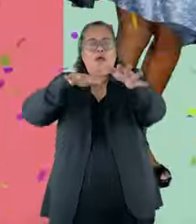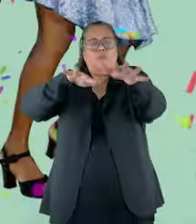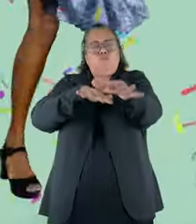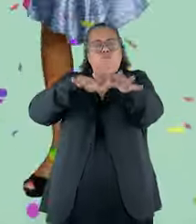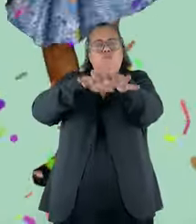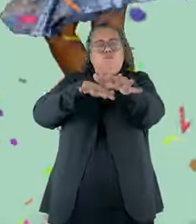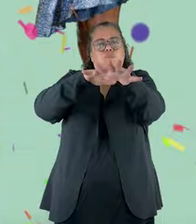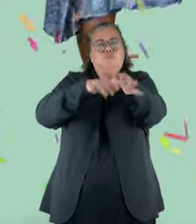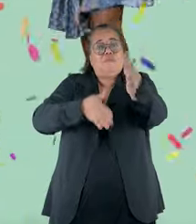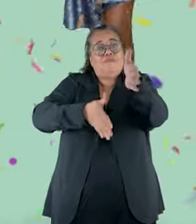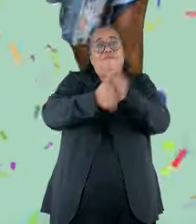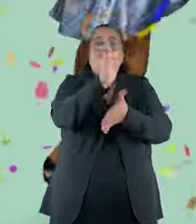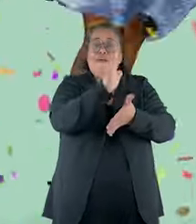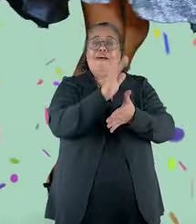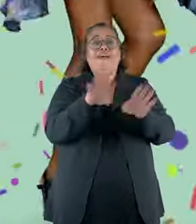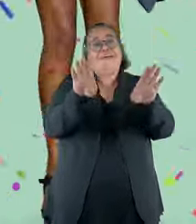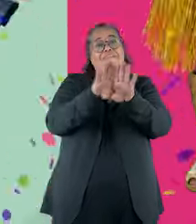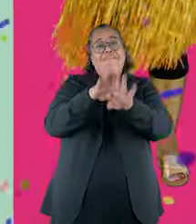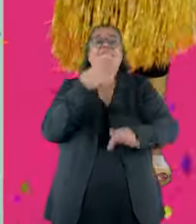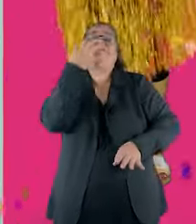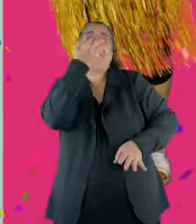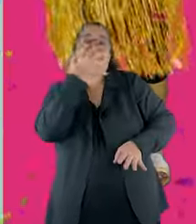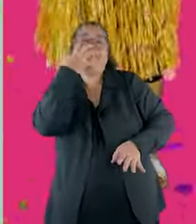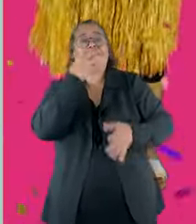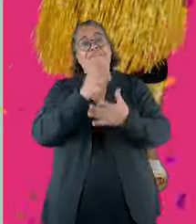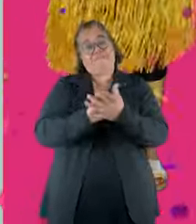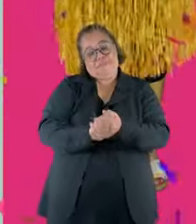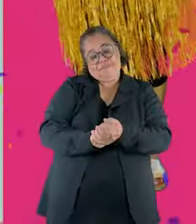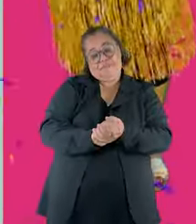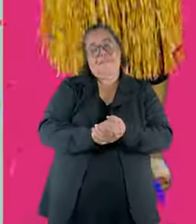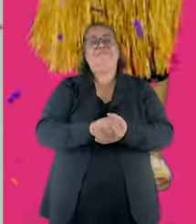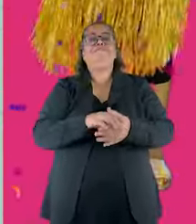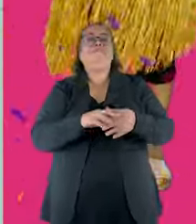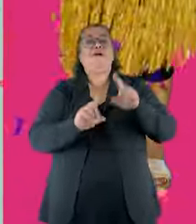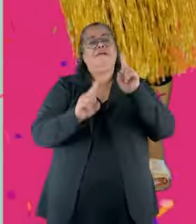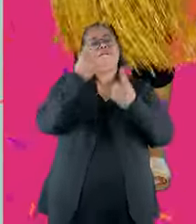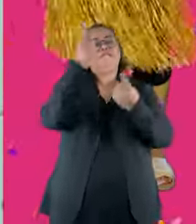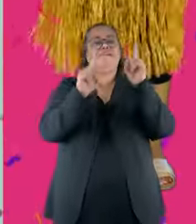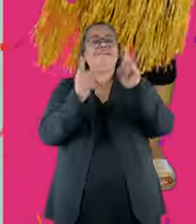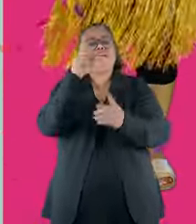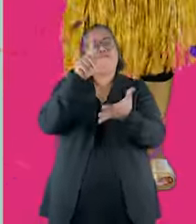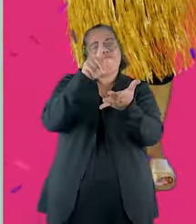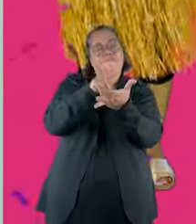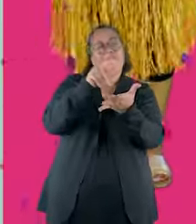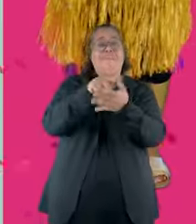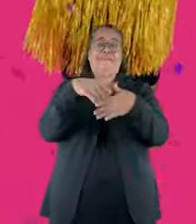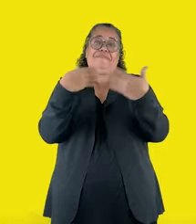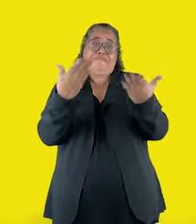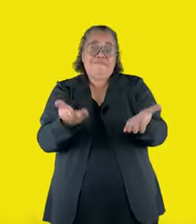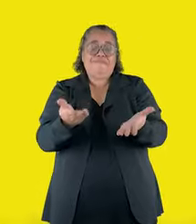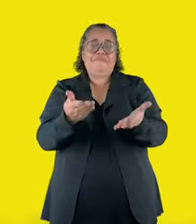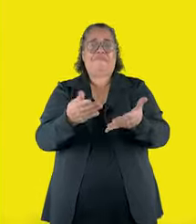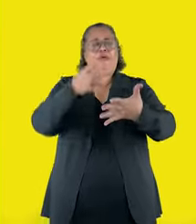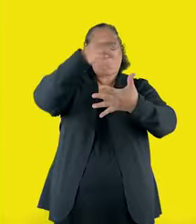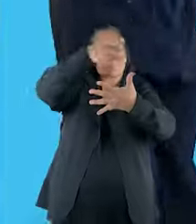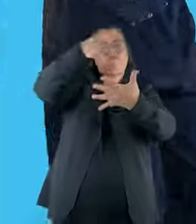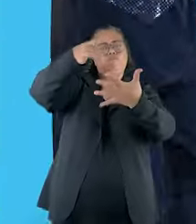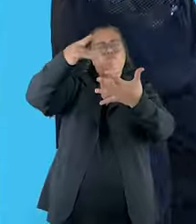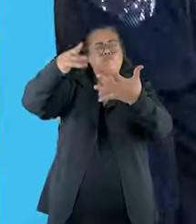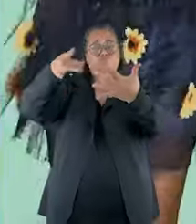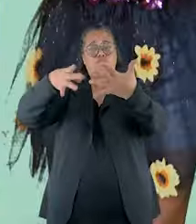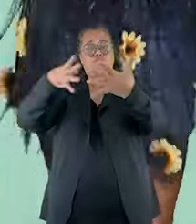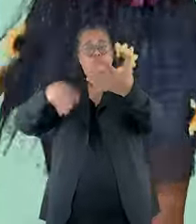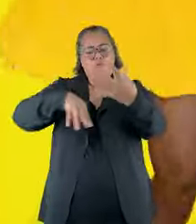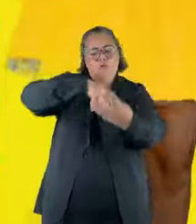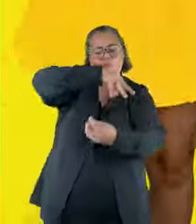matinê, tem desfile pra quem é de desfile, tem marchinha pra quem é de marchinha, mas carnaval é carnaval né? Então tem marchinha pra quem é de